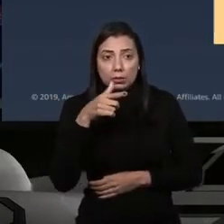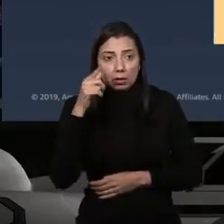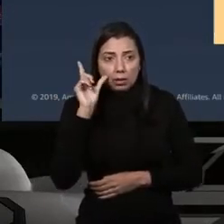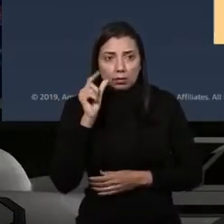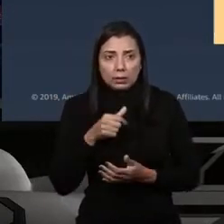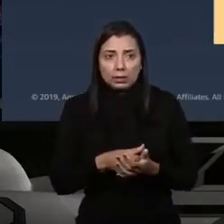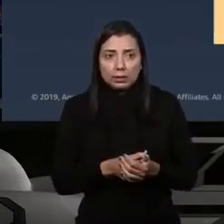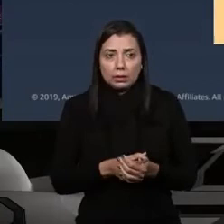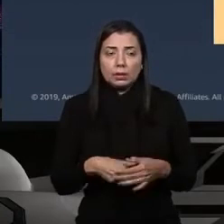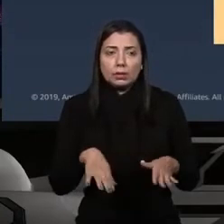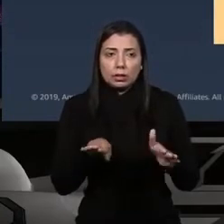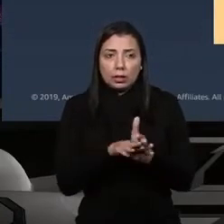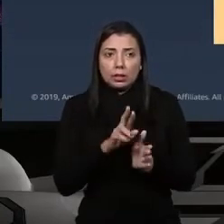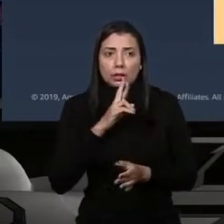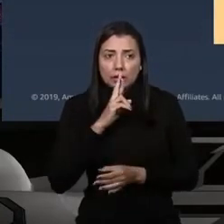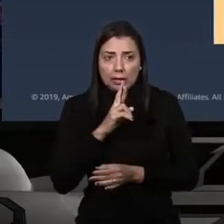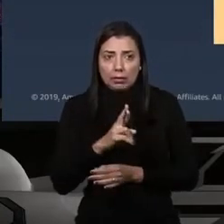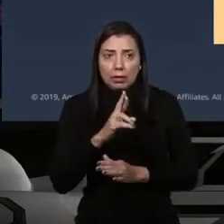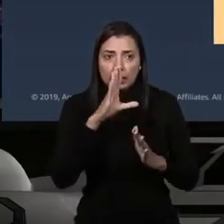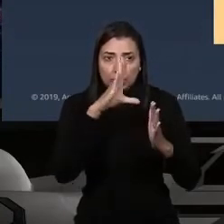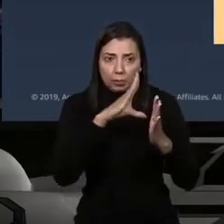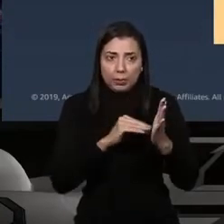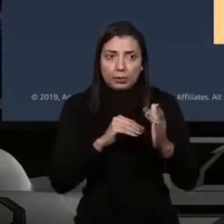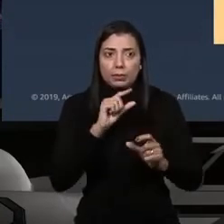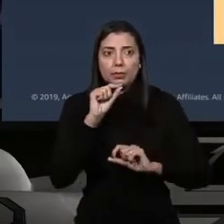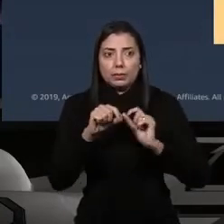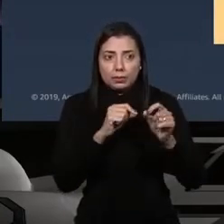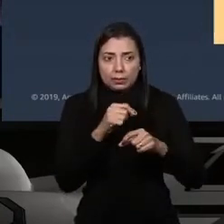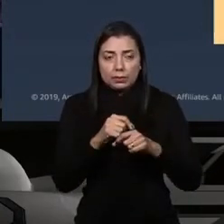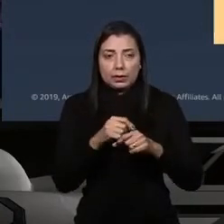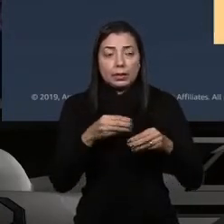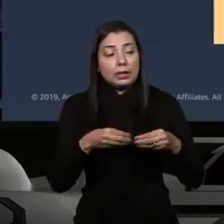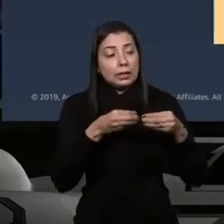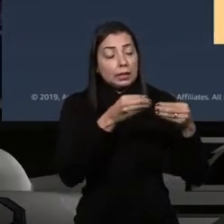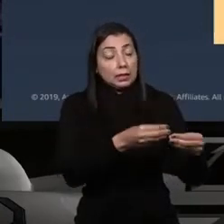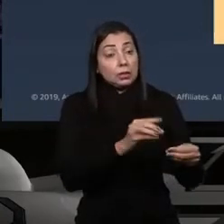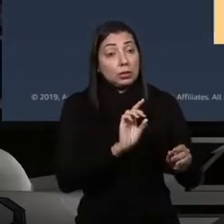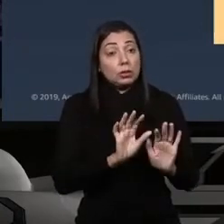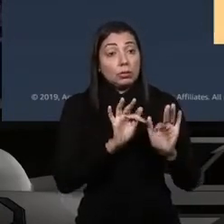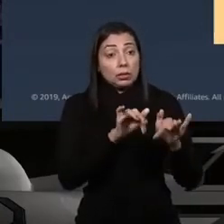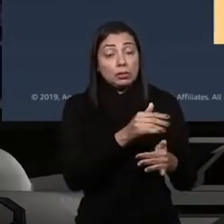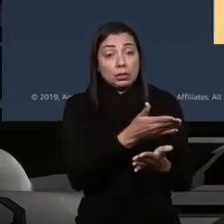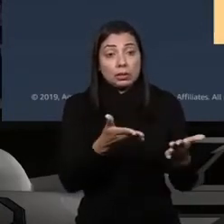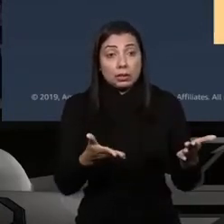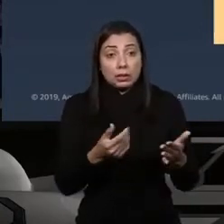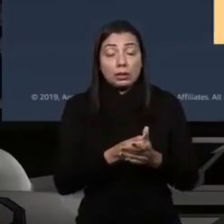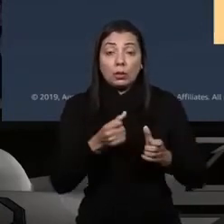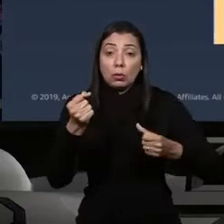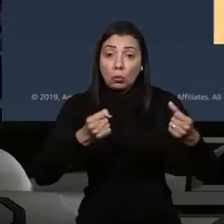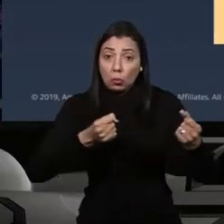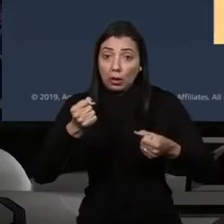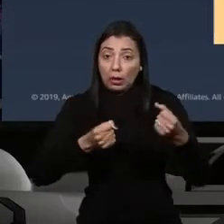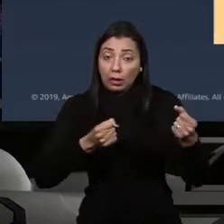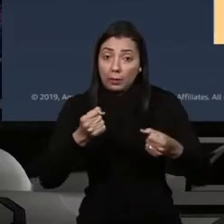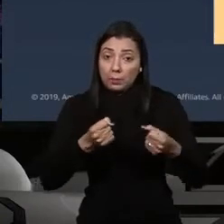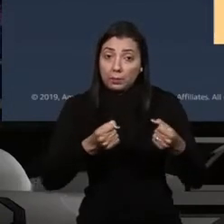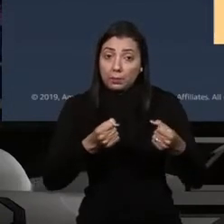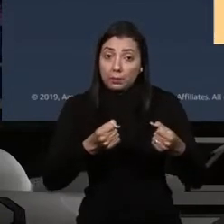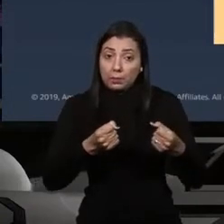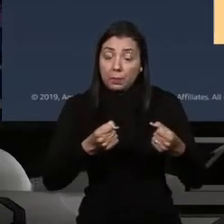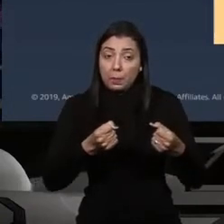você chegar no resultado, você vai entregando as peças e só no final você entrega o carro e aí é só no final que